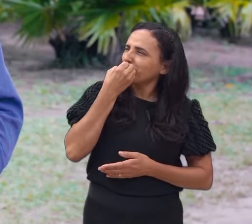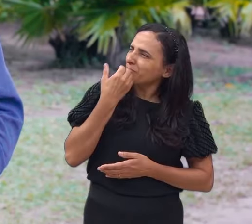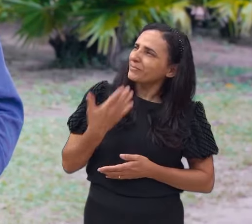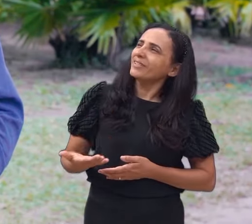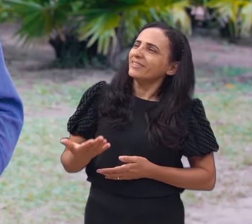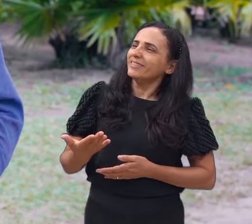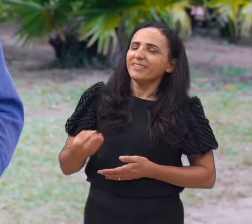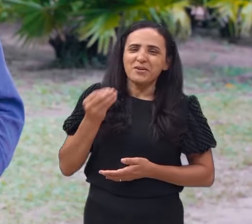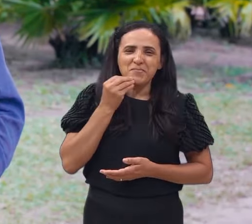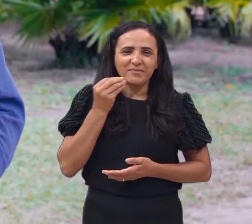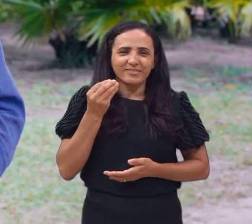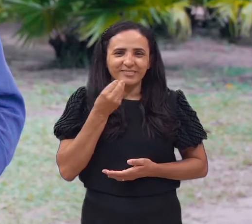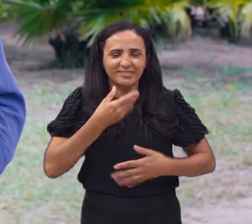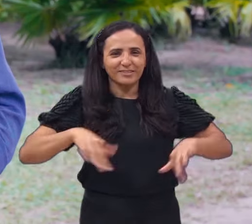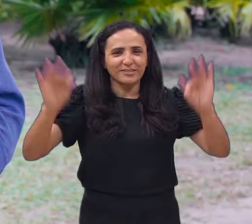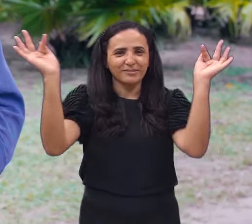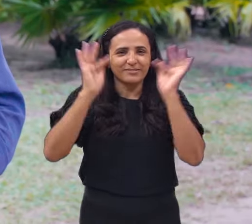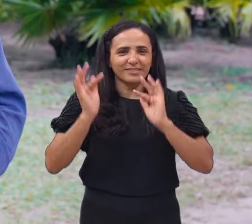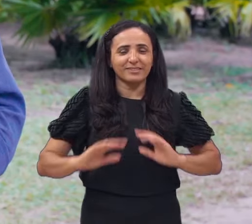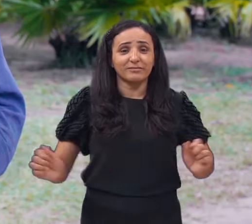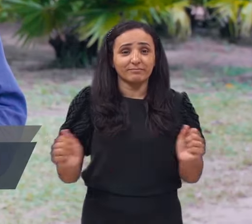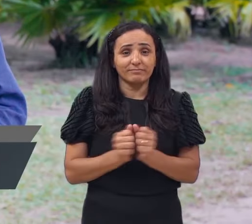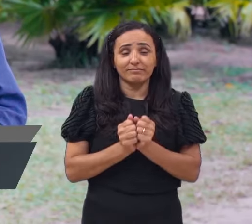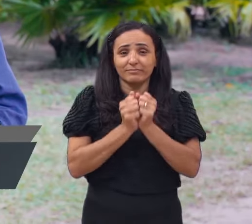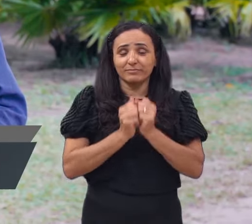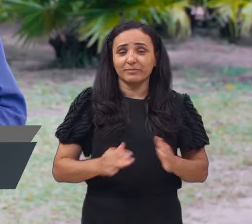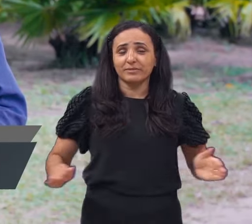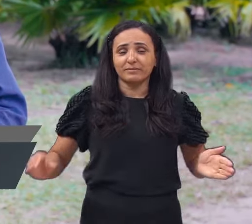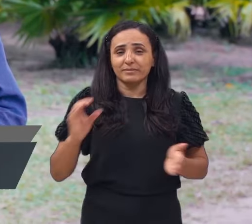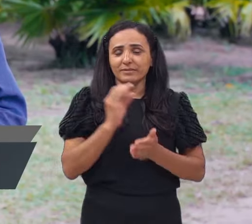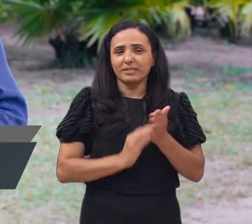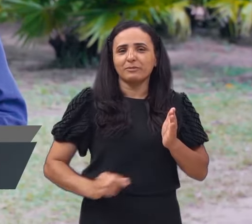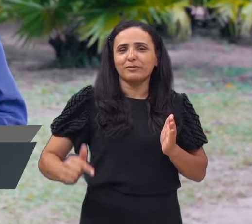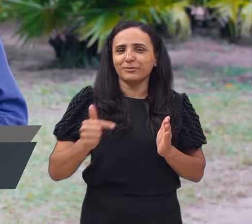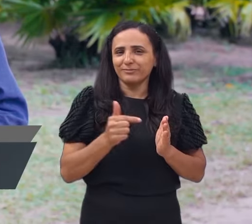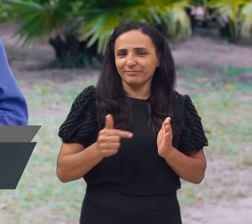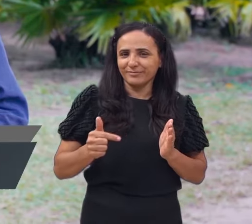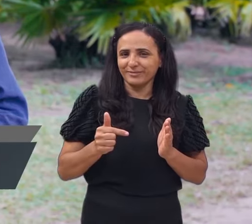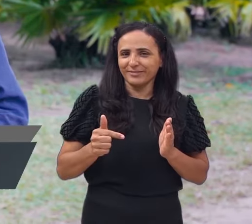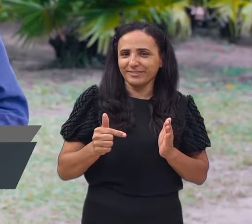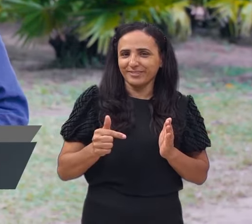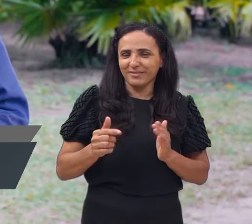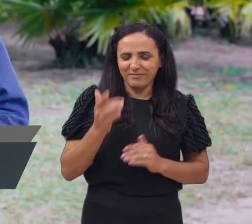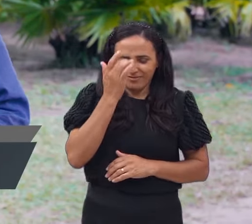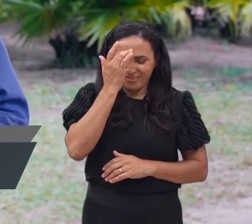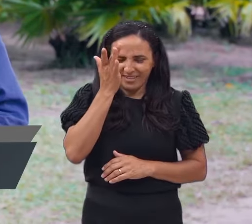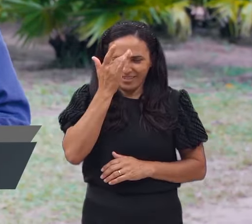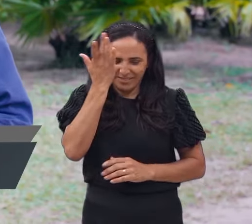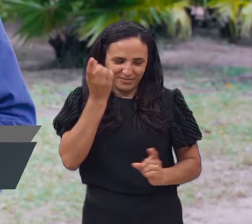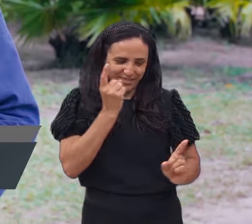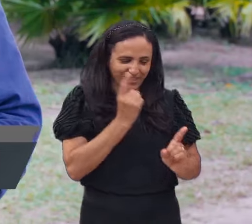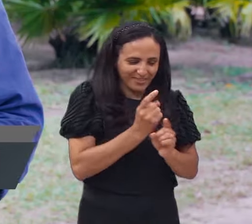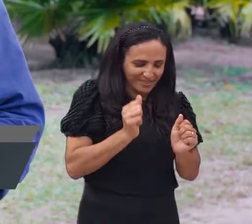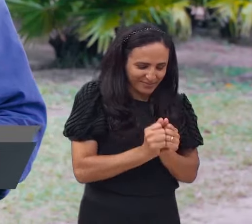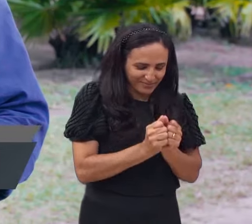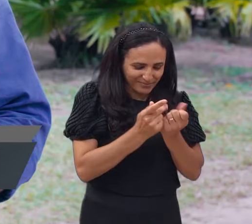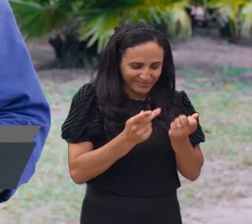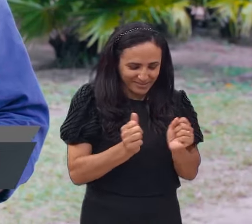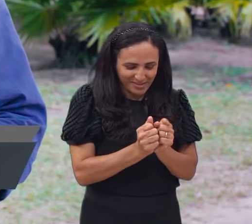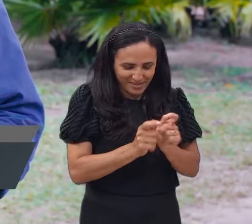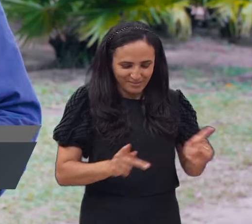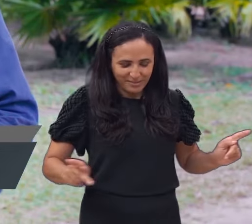dia que o Senhor nos deu, em Apocalipse, capítulo 2. Muito fácil, não é? O último livro da Bíblia é